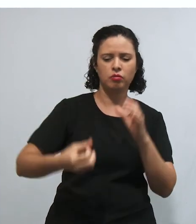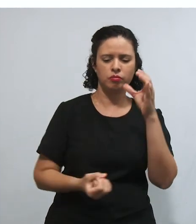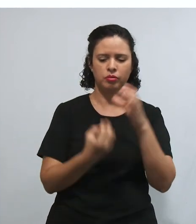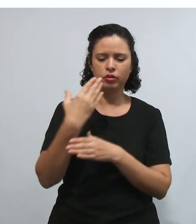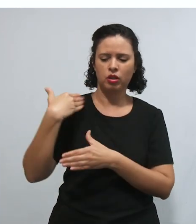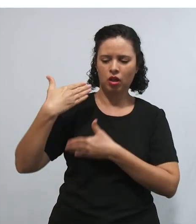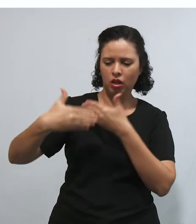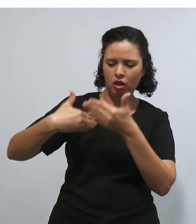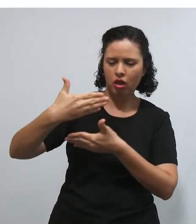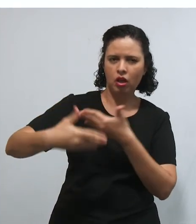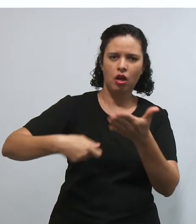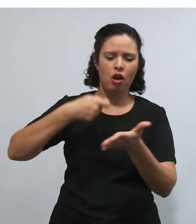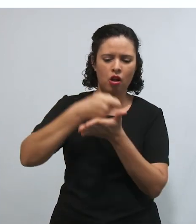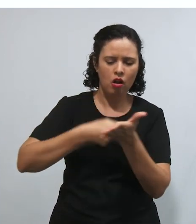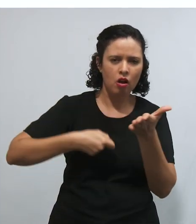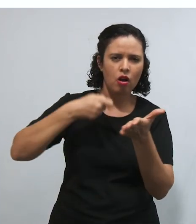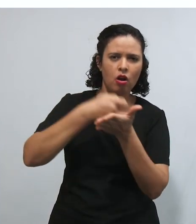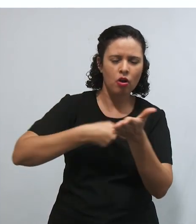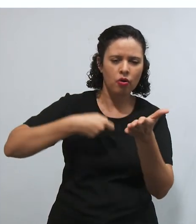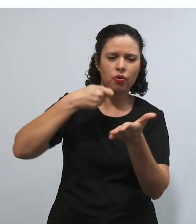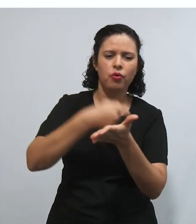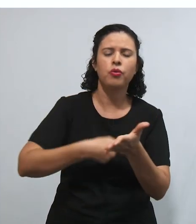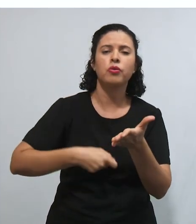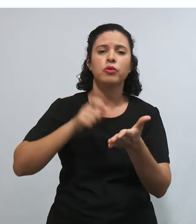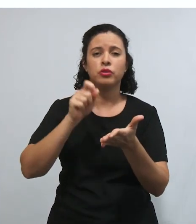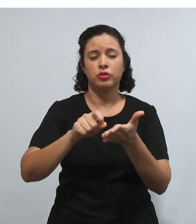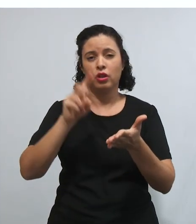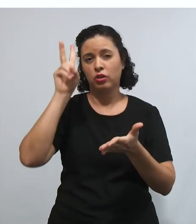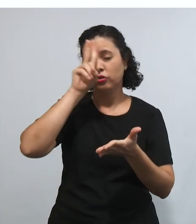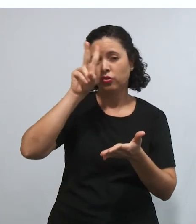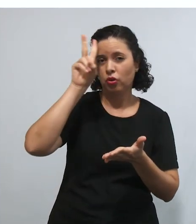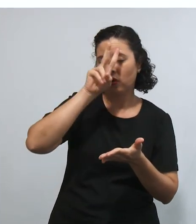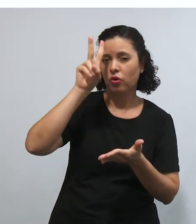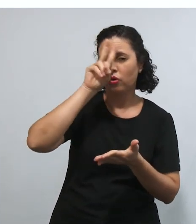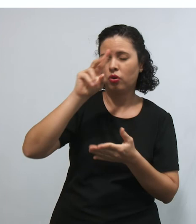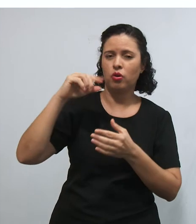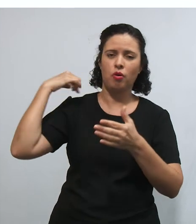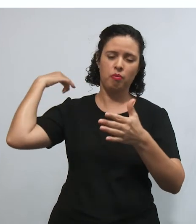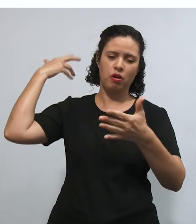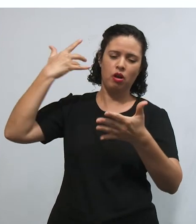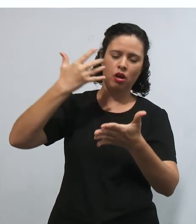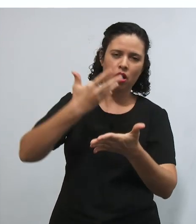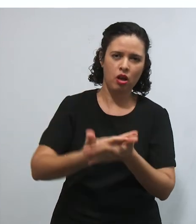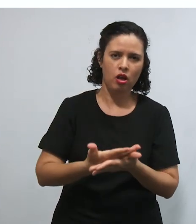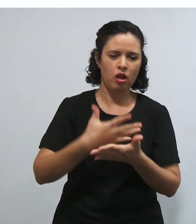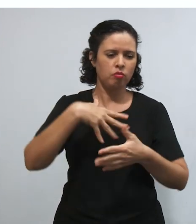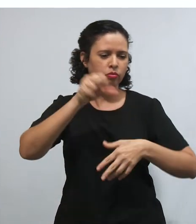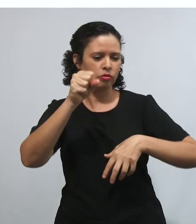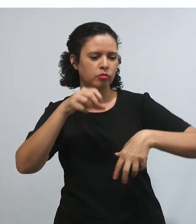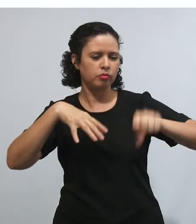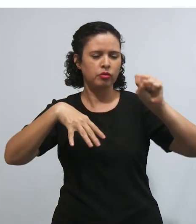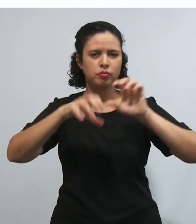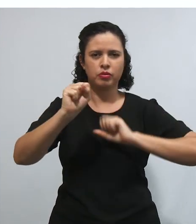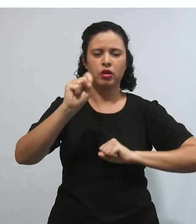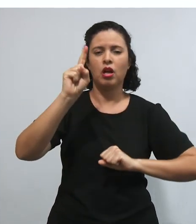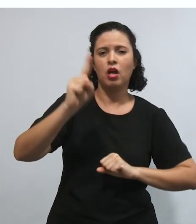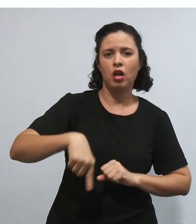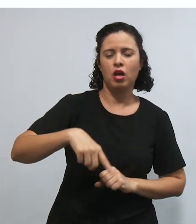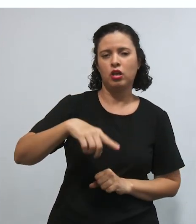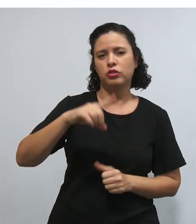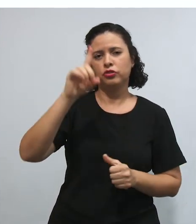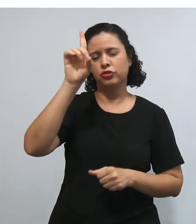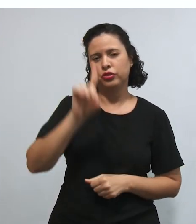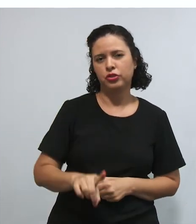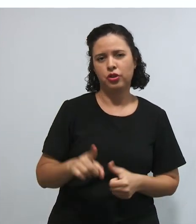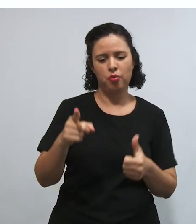De conquistas progressivas da humanidade, né? Vocês vão ver que nós temos os direitos de primeira geração, que